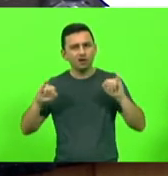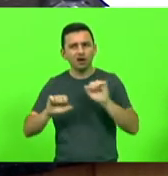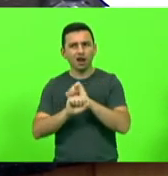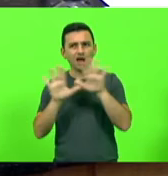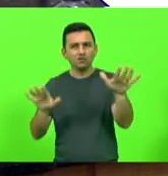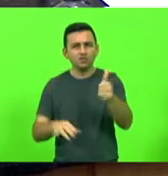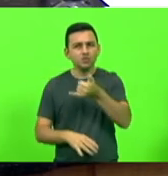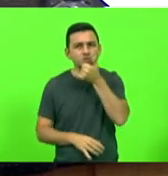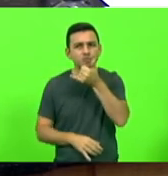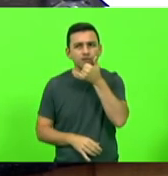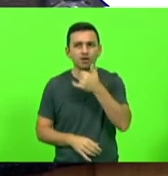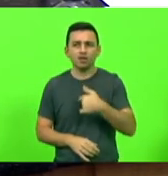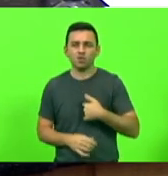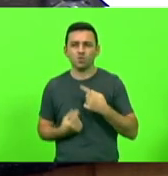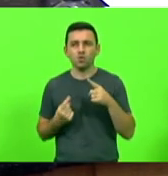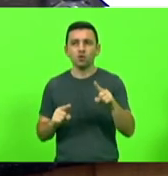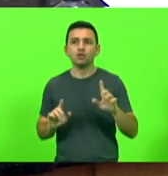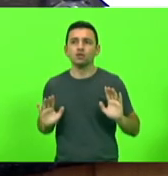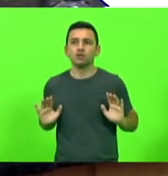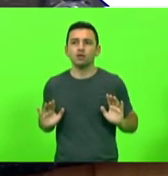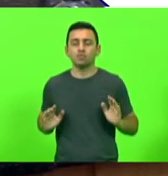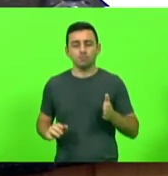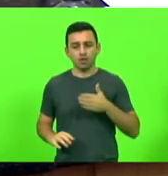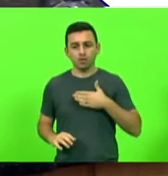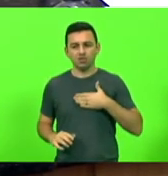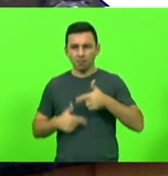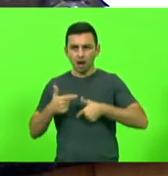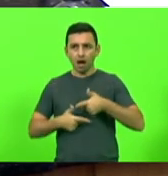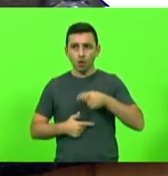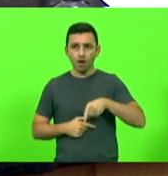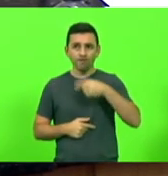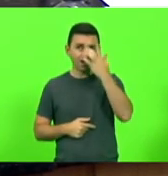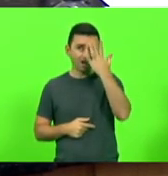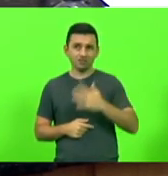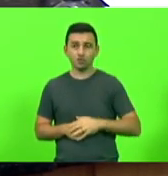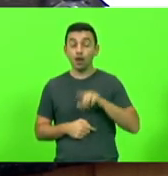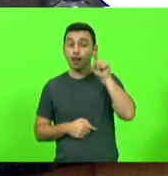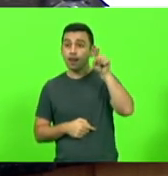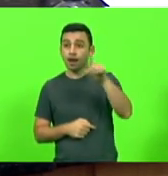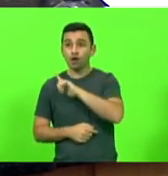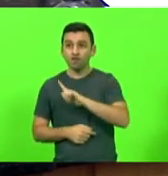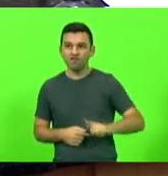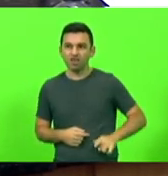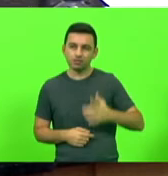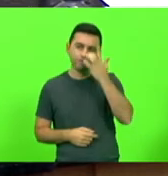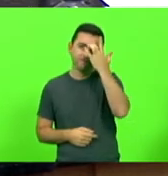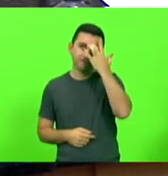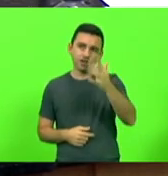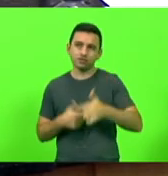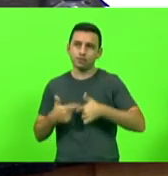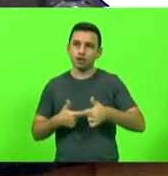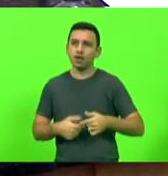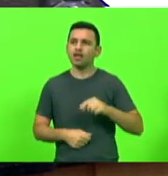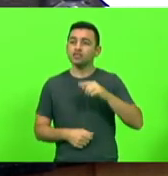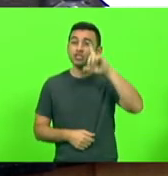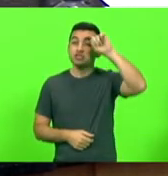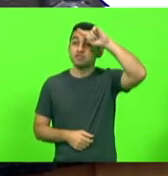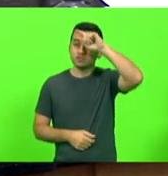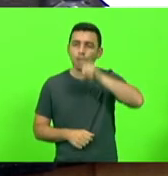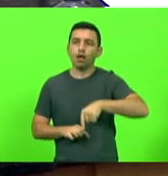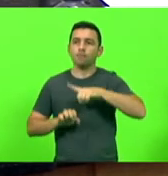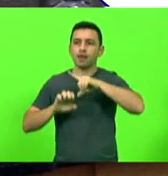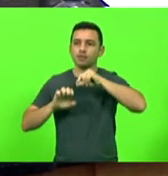ofender alguém, mas o nosso trabalho aqui é fácil, o trabalho no governo é fácil, difícil é empreender lá fora,